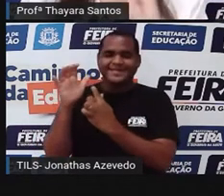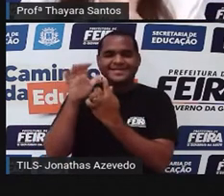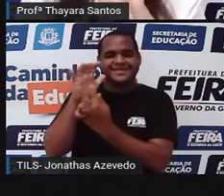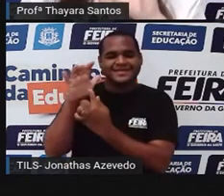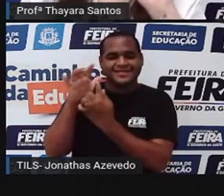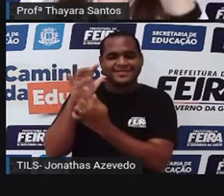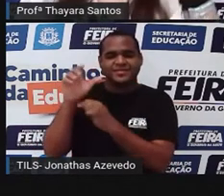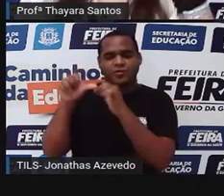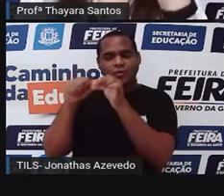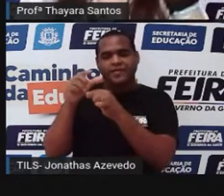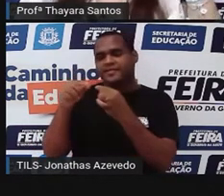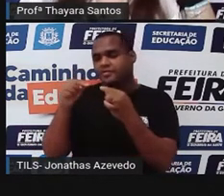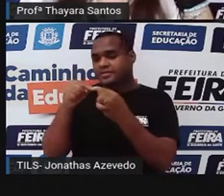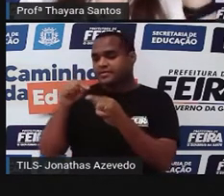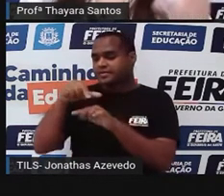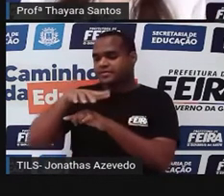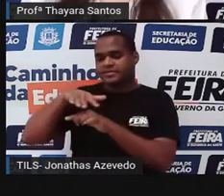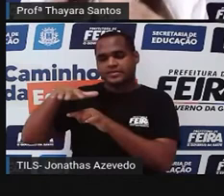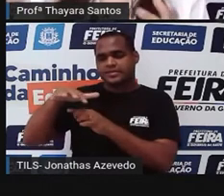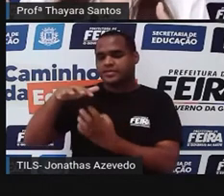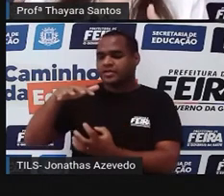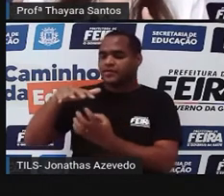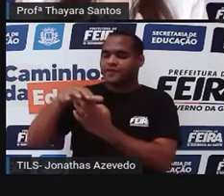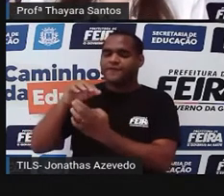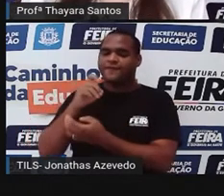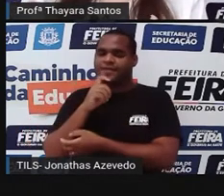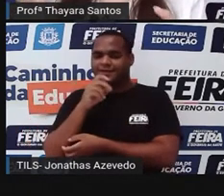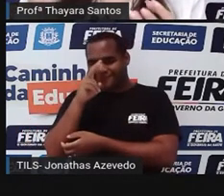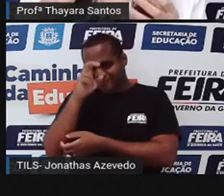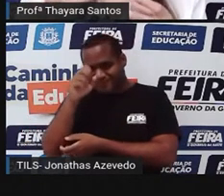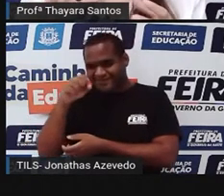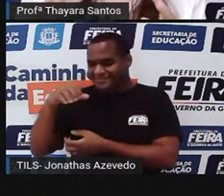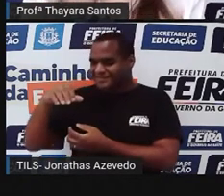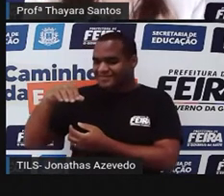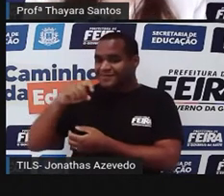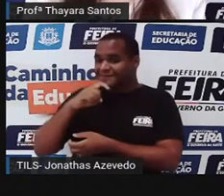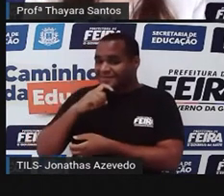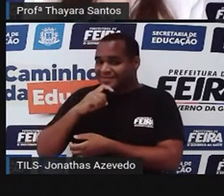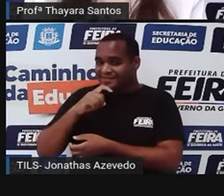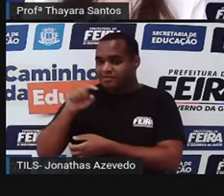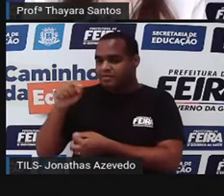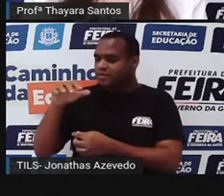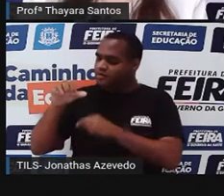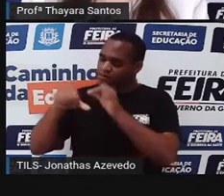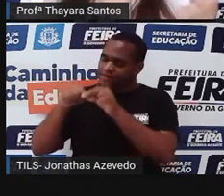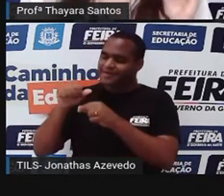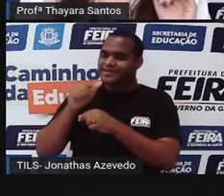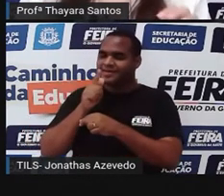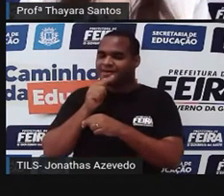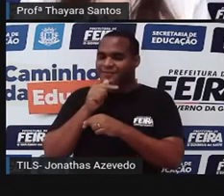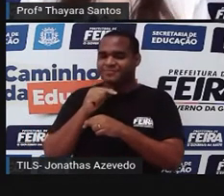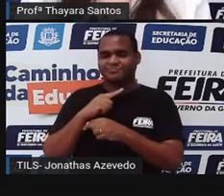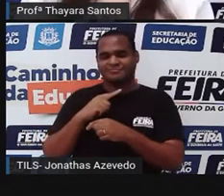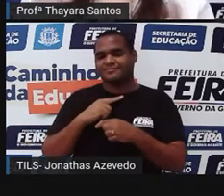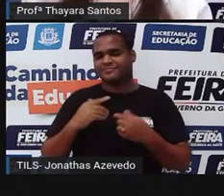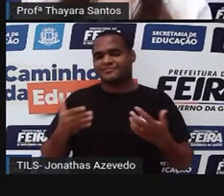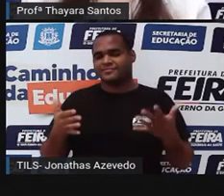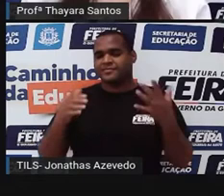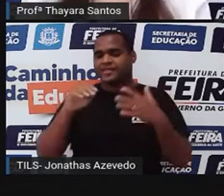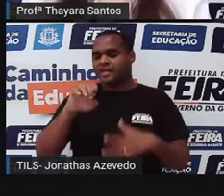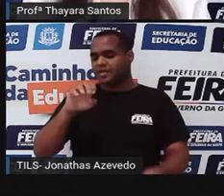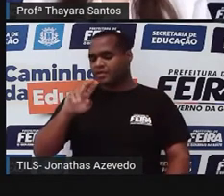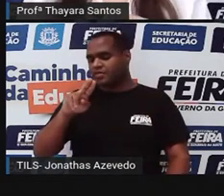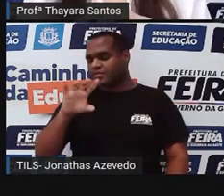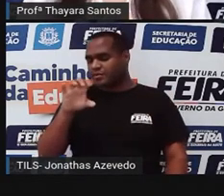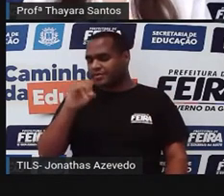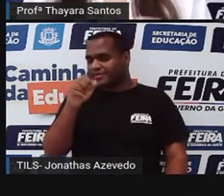e quando ela encontrou essa superfície em cima que estava mais fria, que é a tampa, ela vira de novo líquida. Então, ebulição